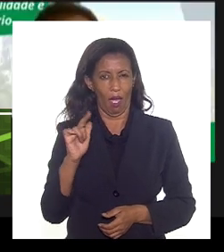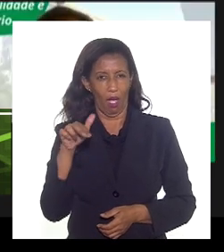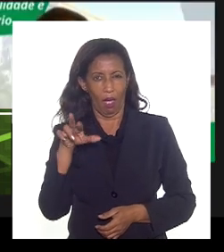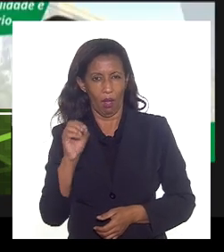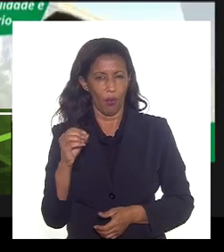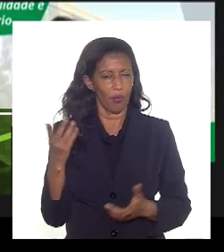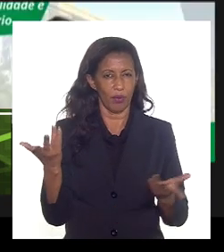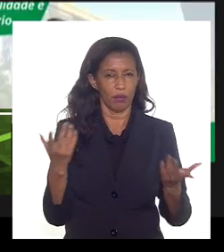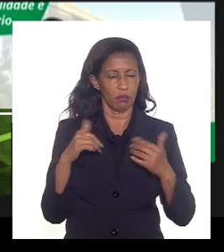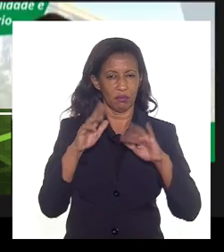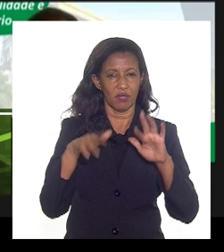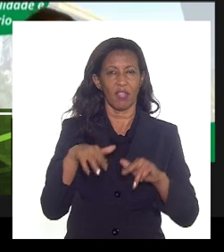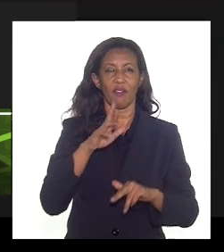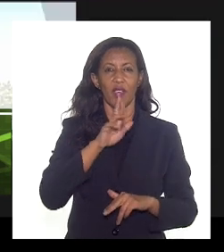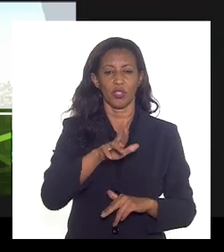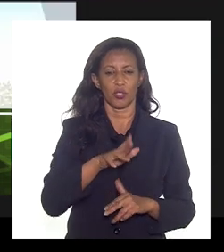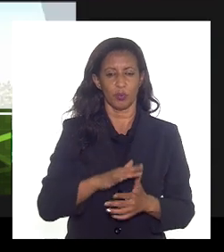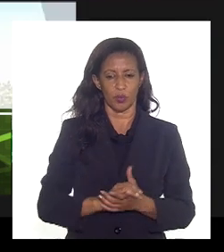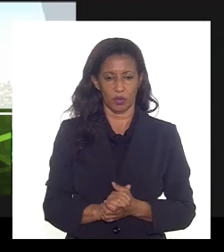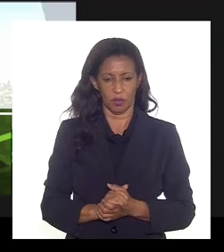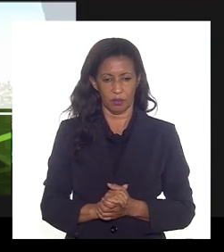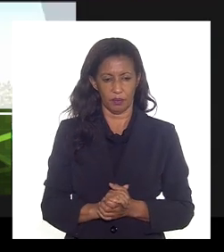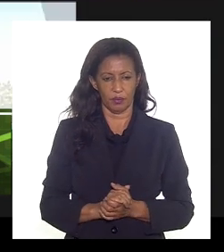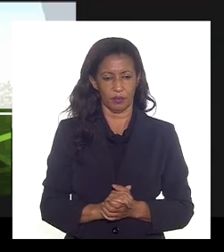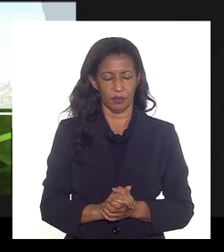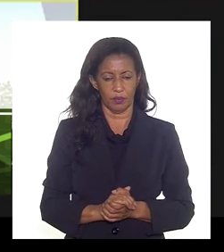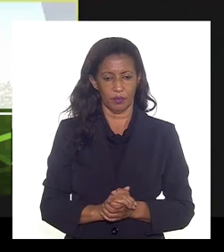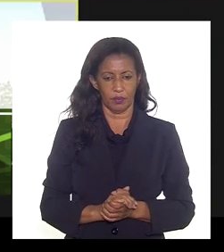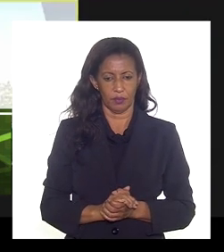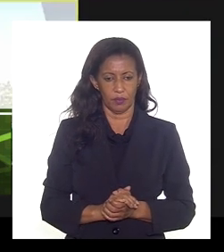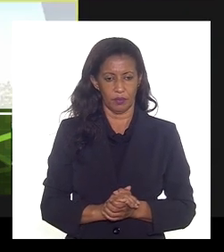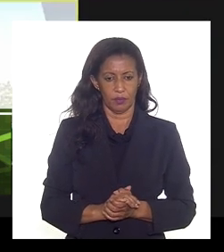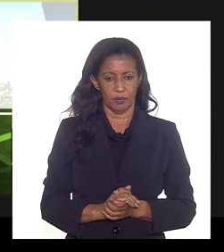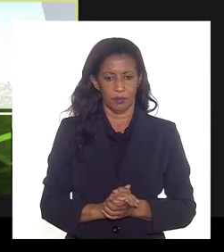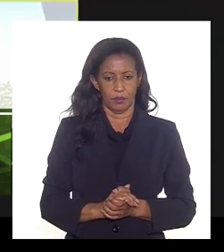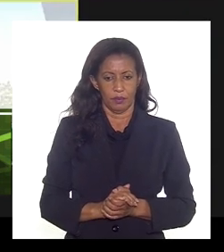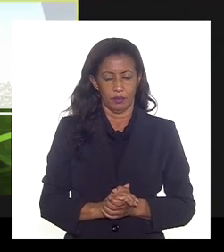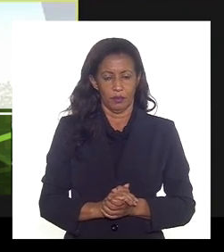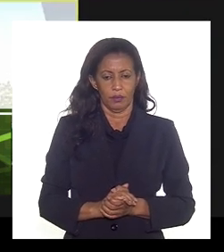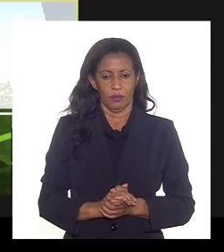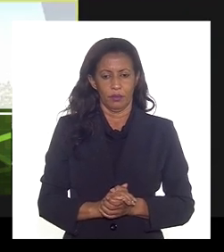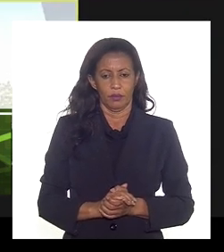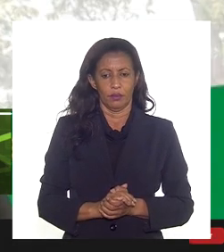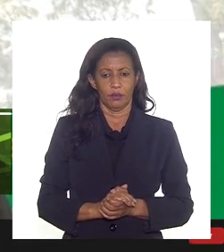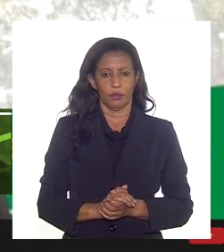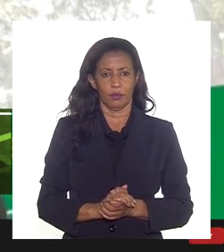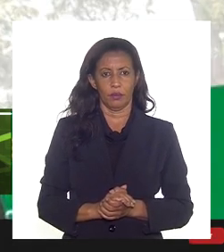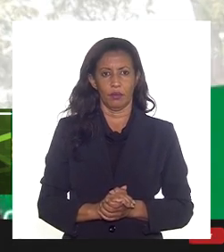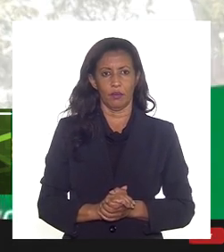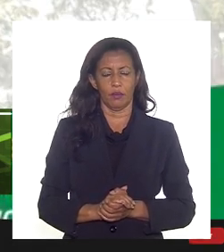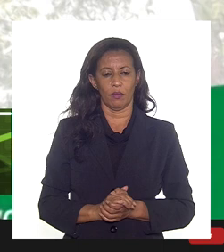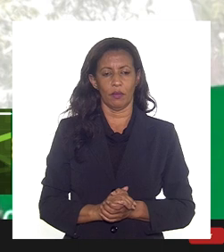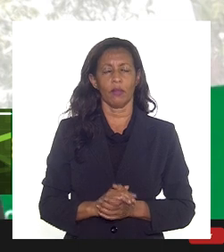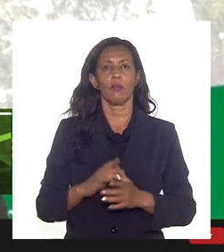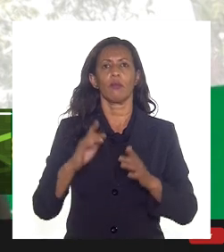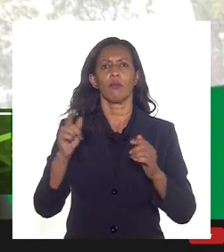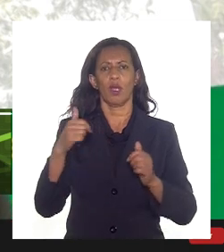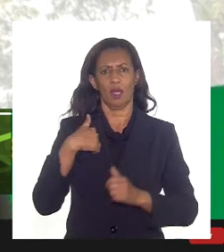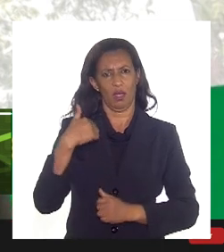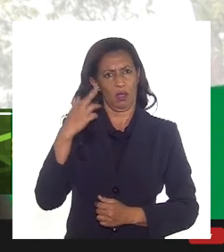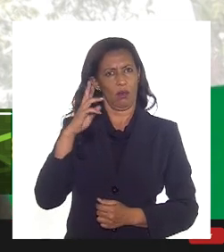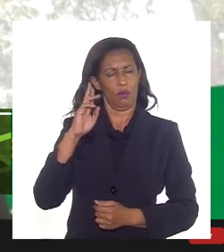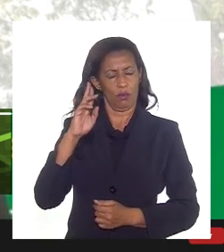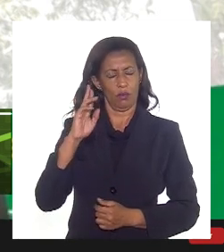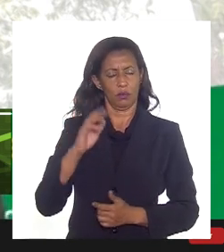quem vai responder vai fazer bom eu posso responder deputado Luiz Paulo obrigado pelas perguntas Alex